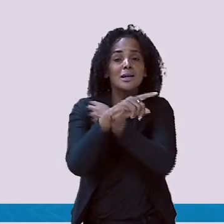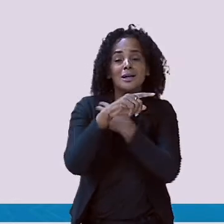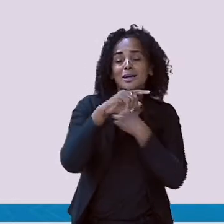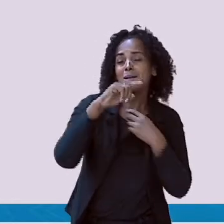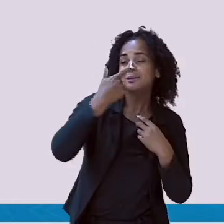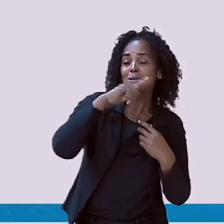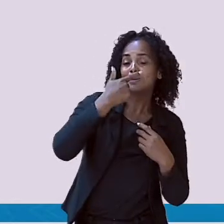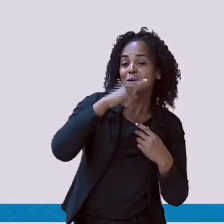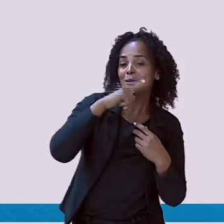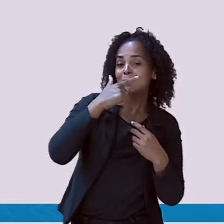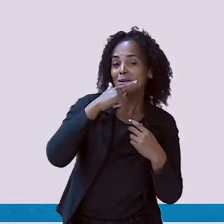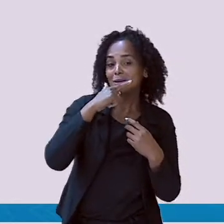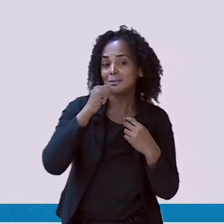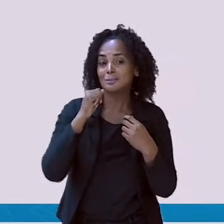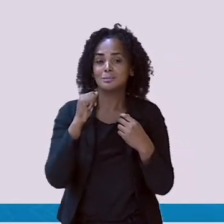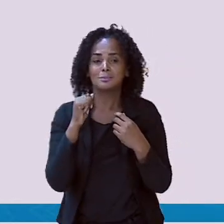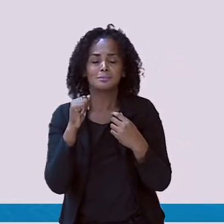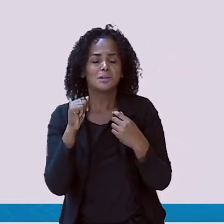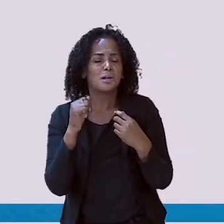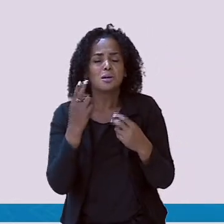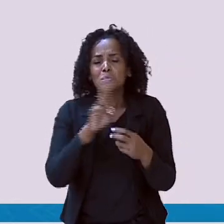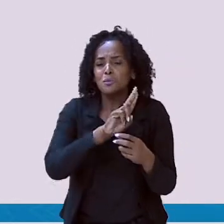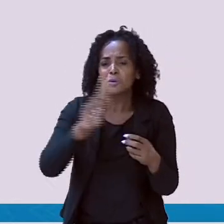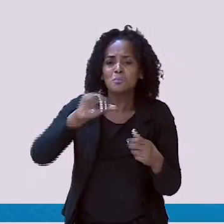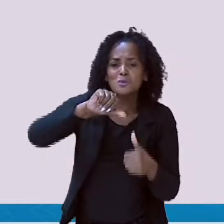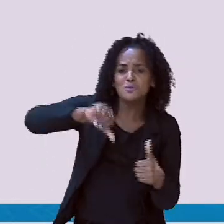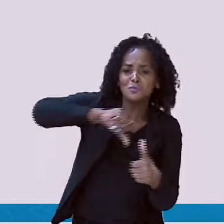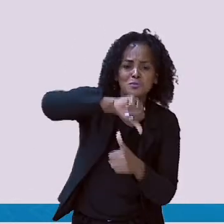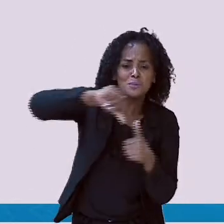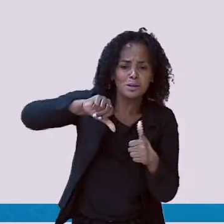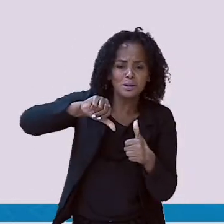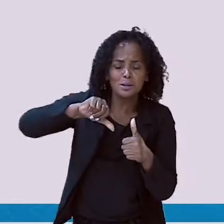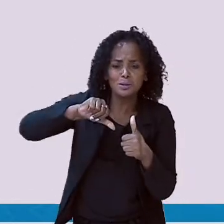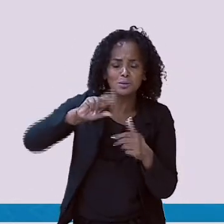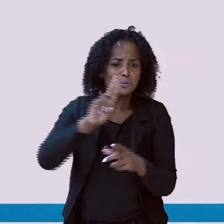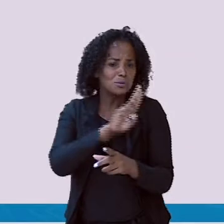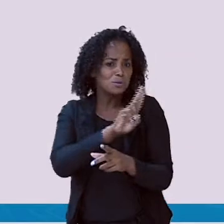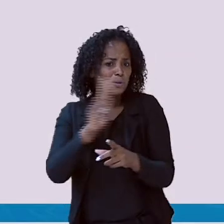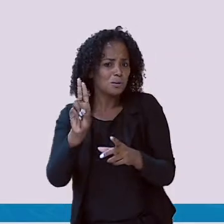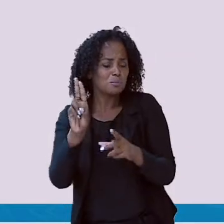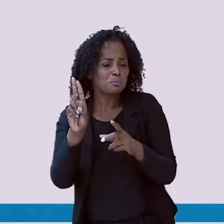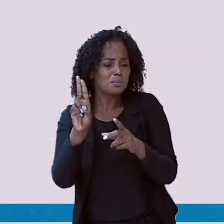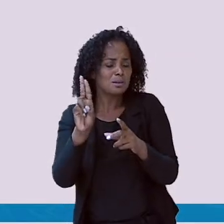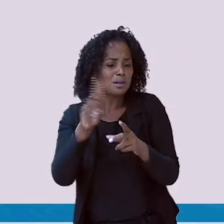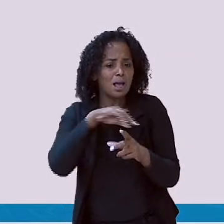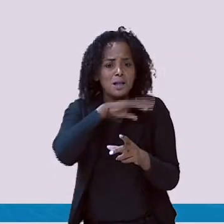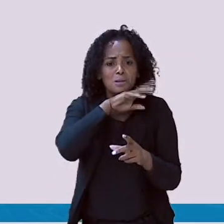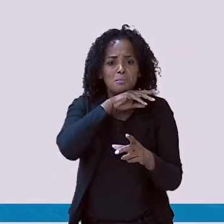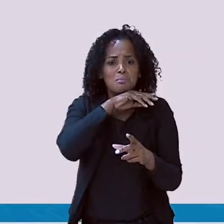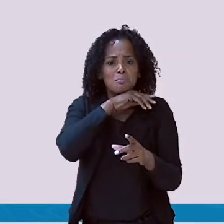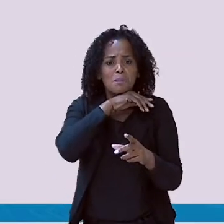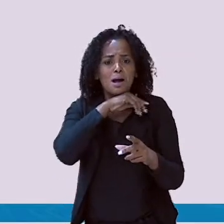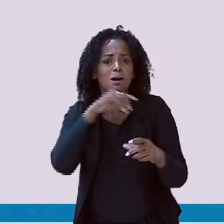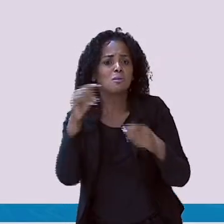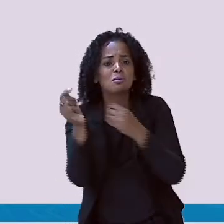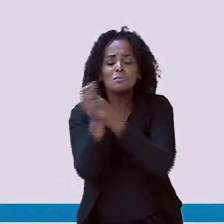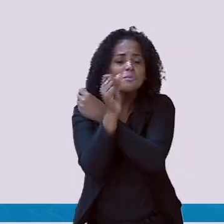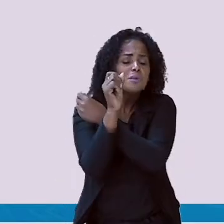Tucano. Seu Tucano, eu não sou o Paca, eu sou o Cutia. Viram só?